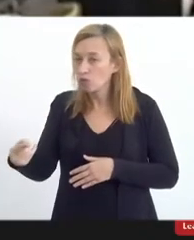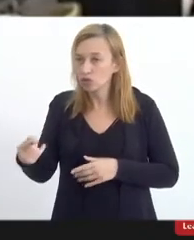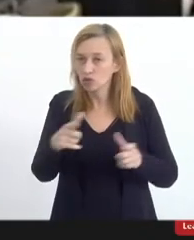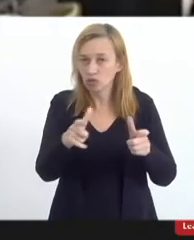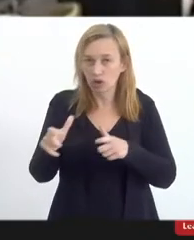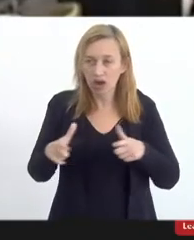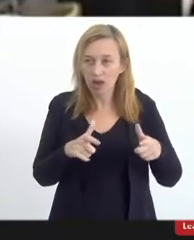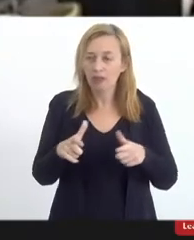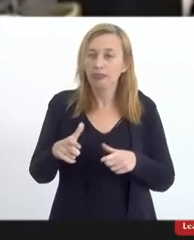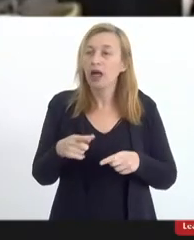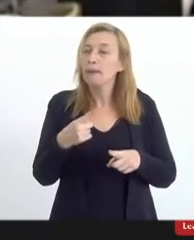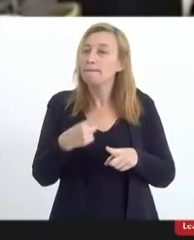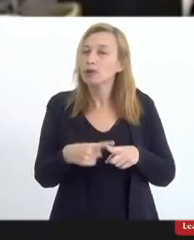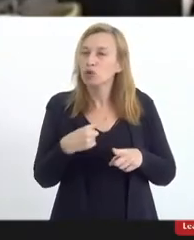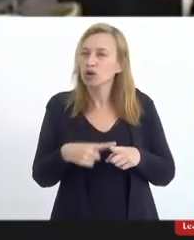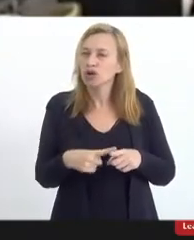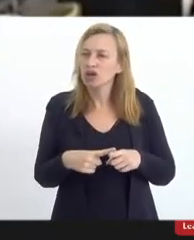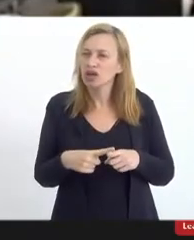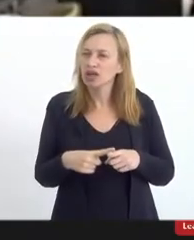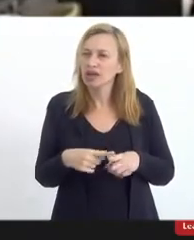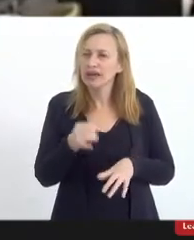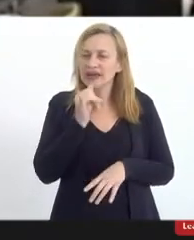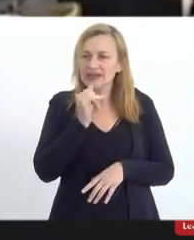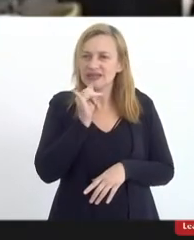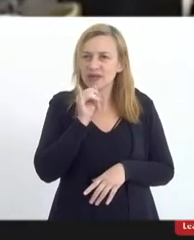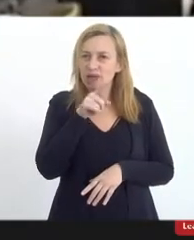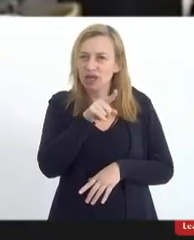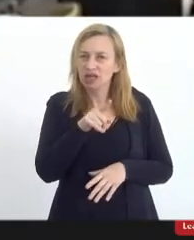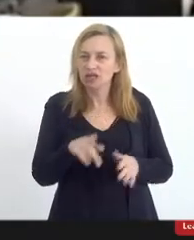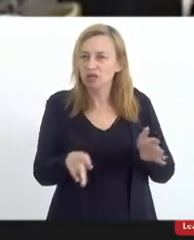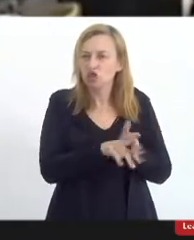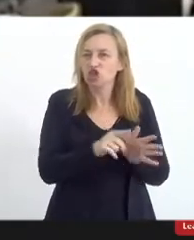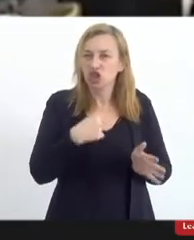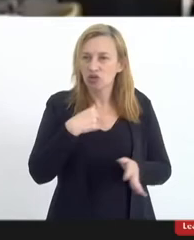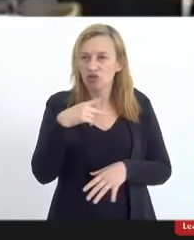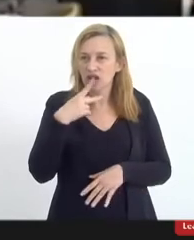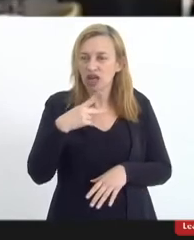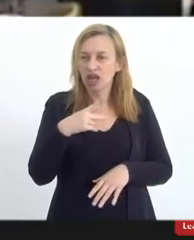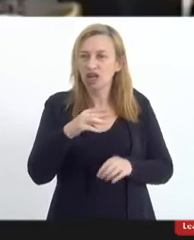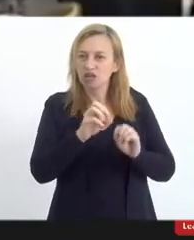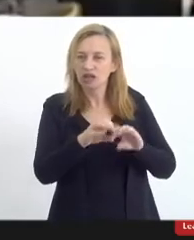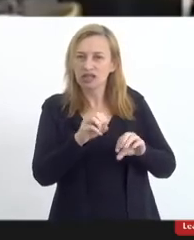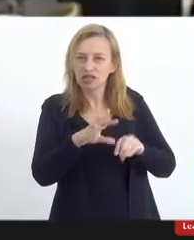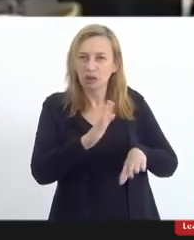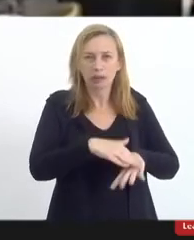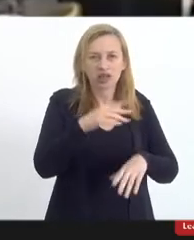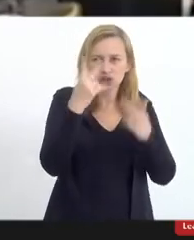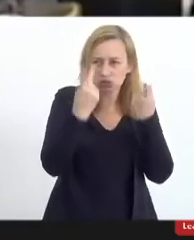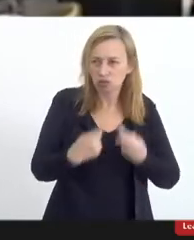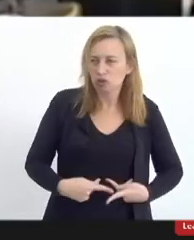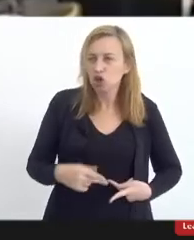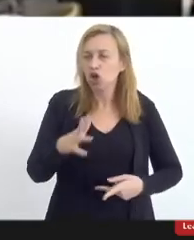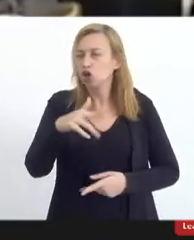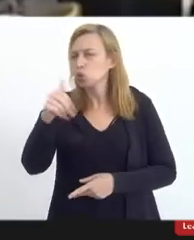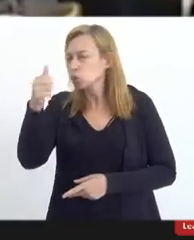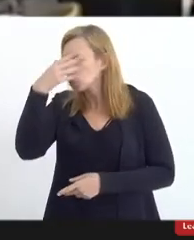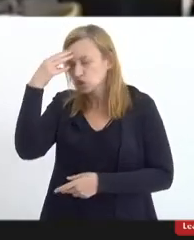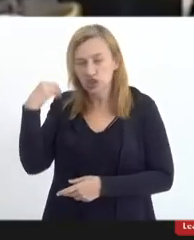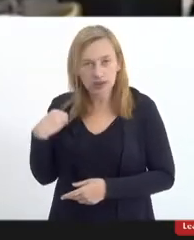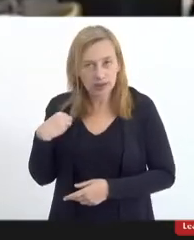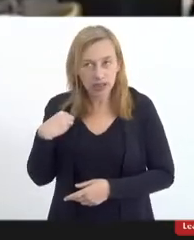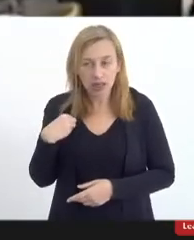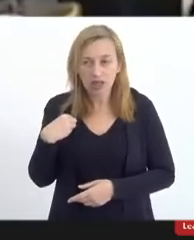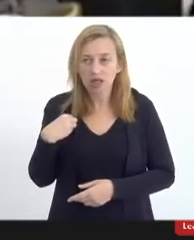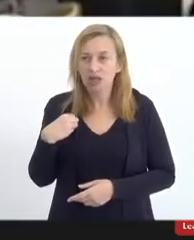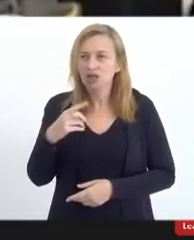porque, por exemplo, esses projetos que eu falei, o Educação Mais Humana, o Para Nunca Esquecer, a gente não